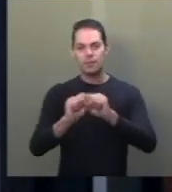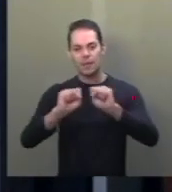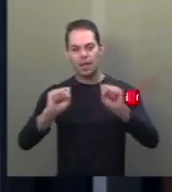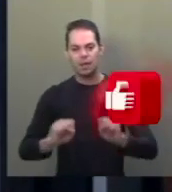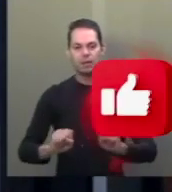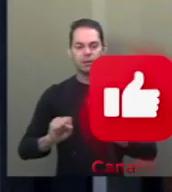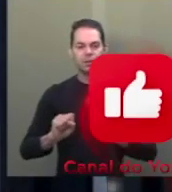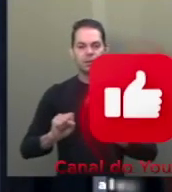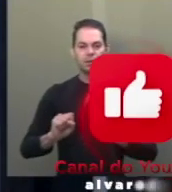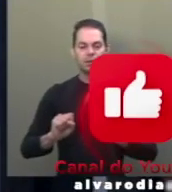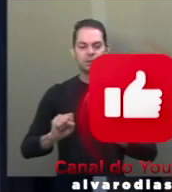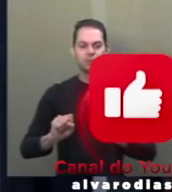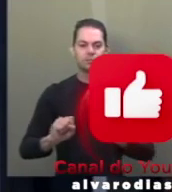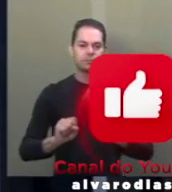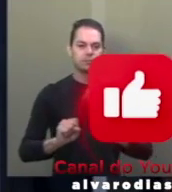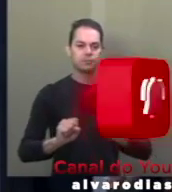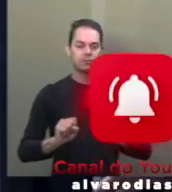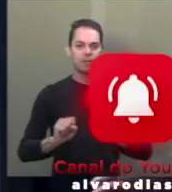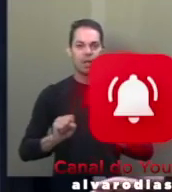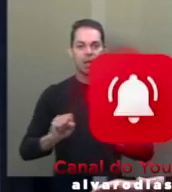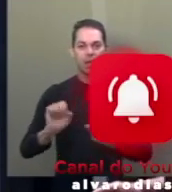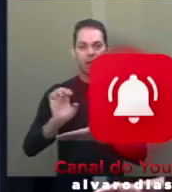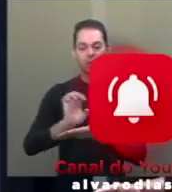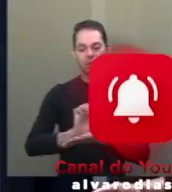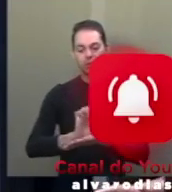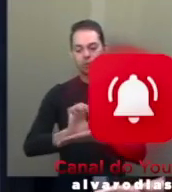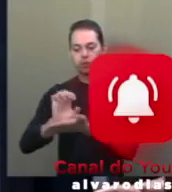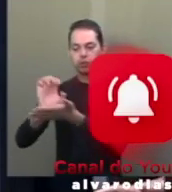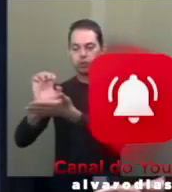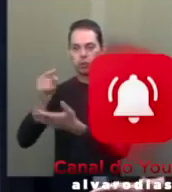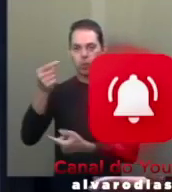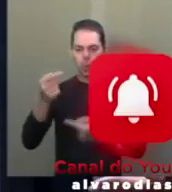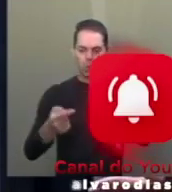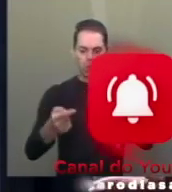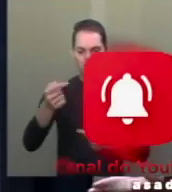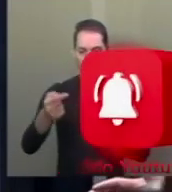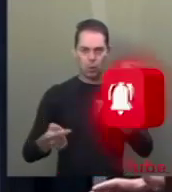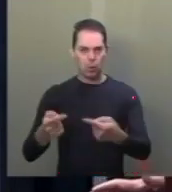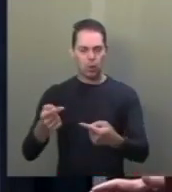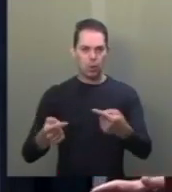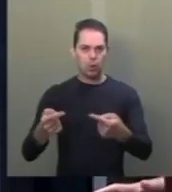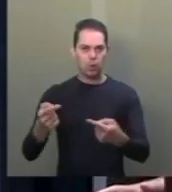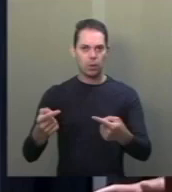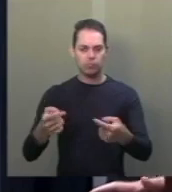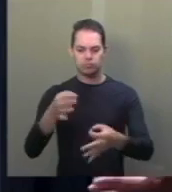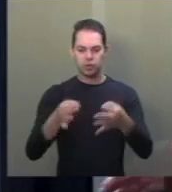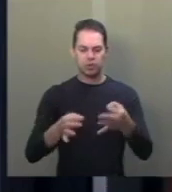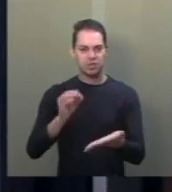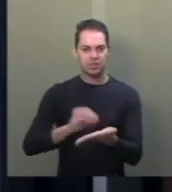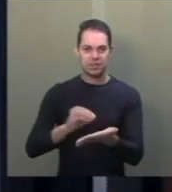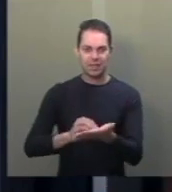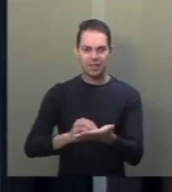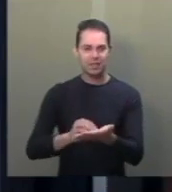evitar que os nossos exportadores tenham que concorrer em desvantagens com os seus competidores